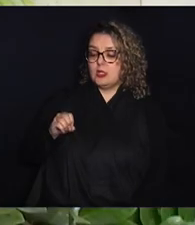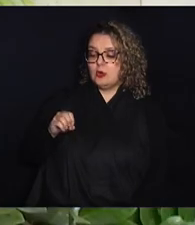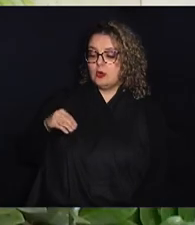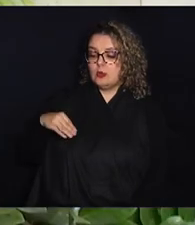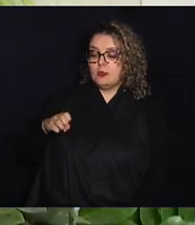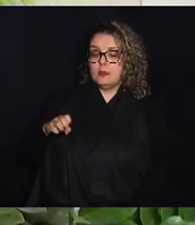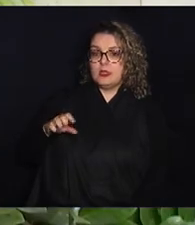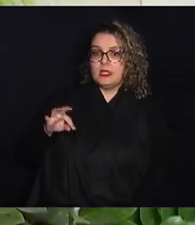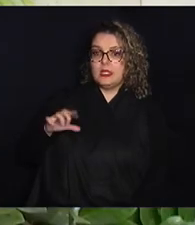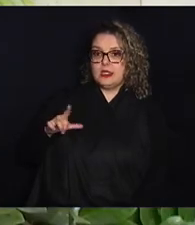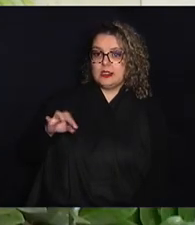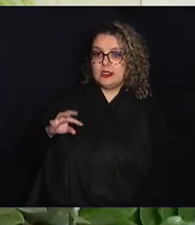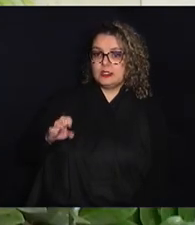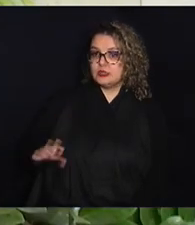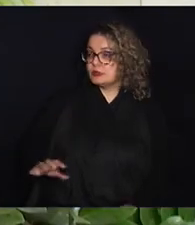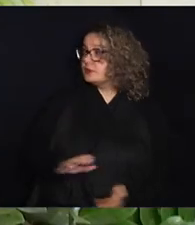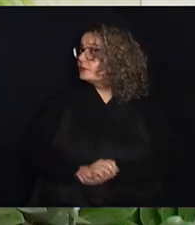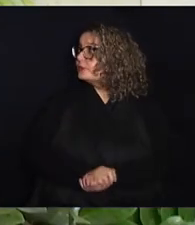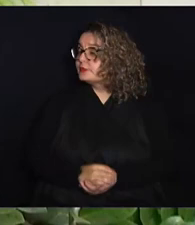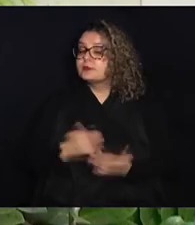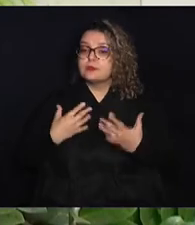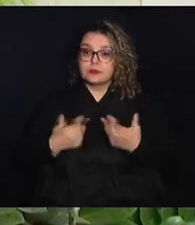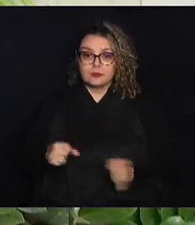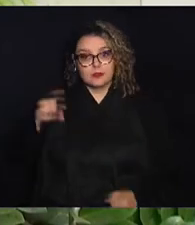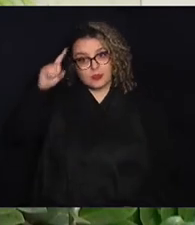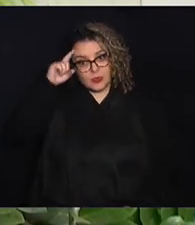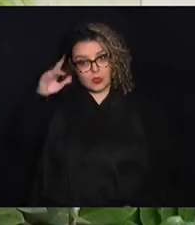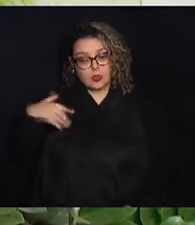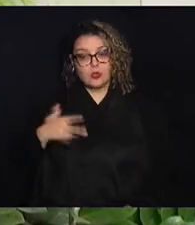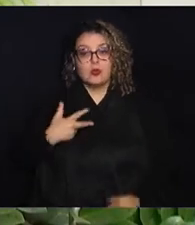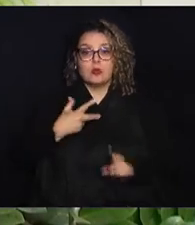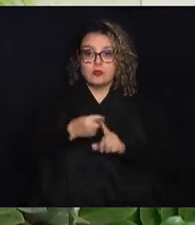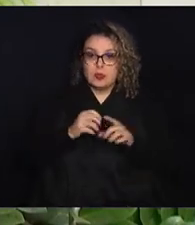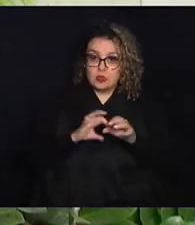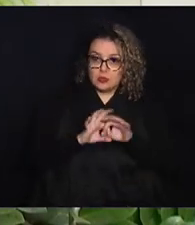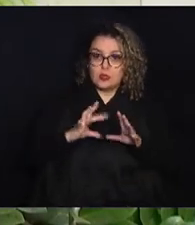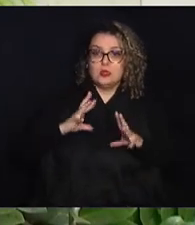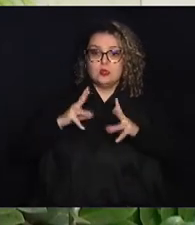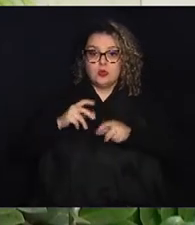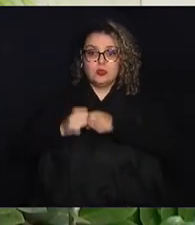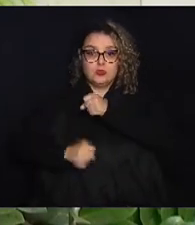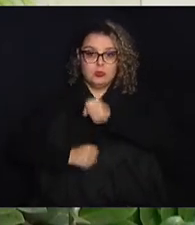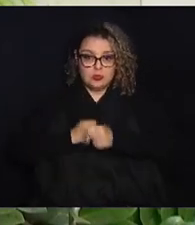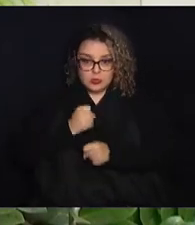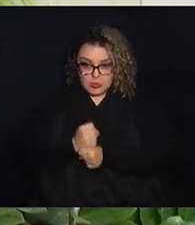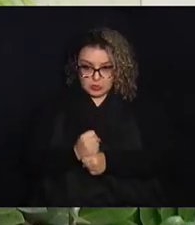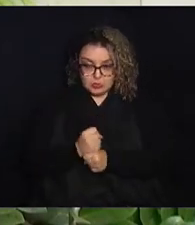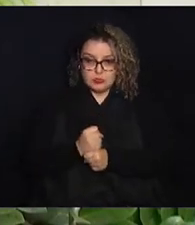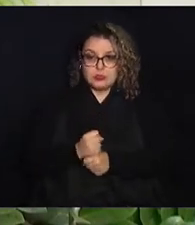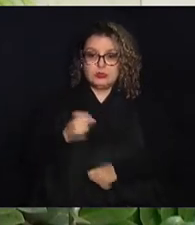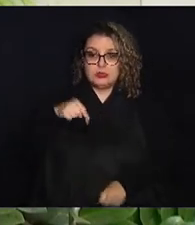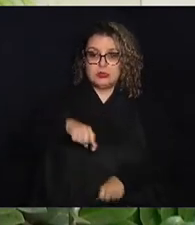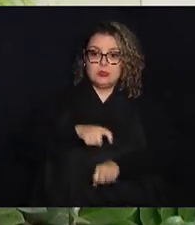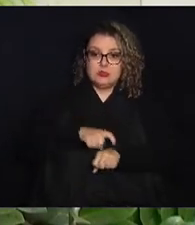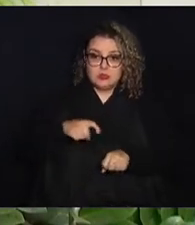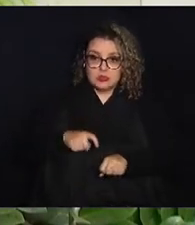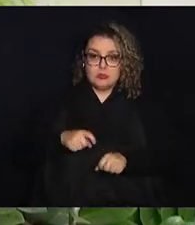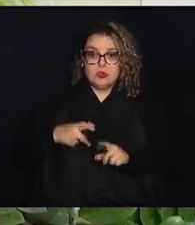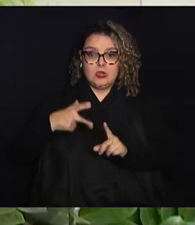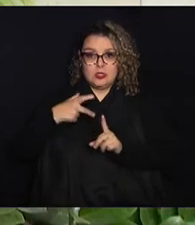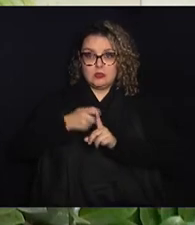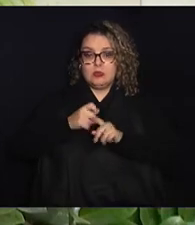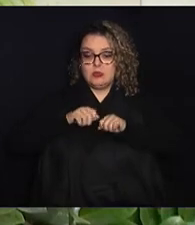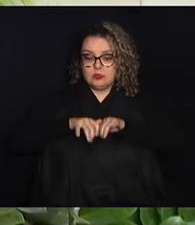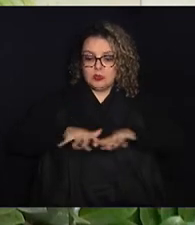A gente recebe a grade de rotina, então é uma vacina que já é disponível o ano todo e que neste momento vai ter essa intensificação